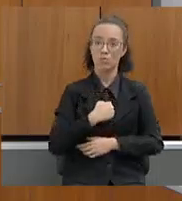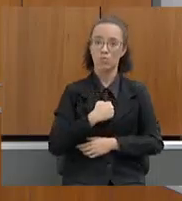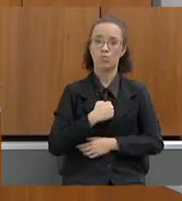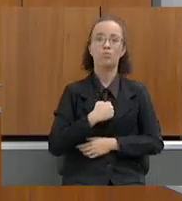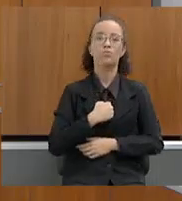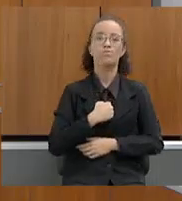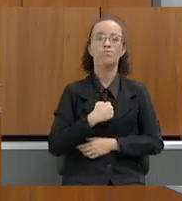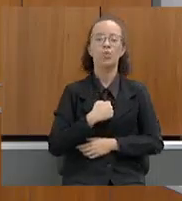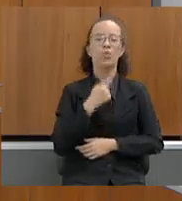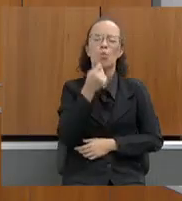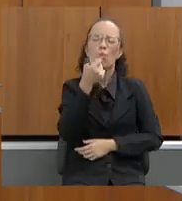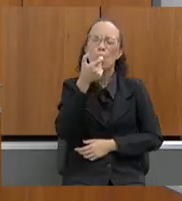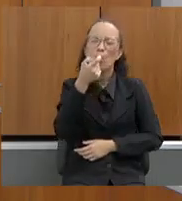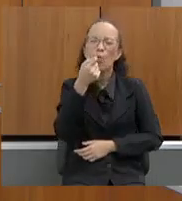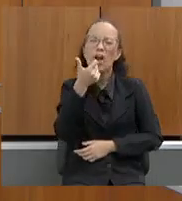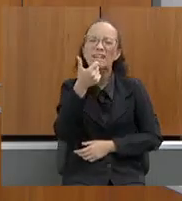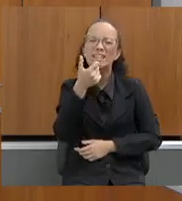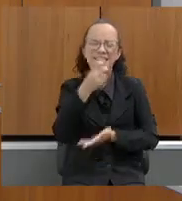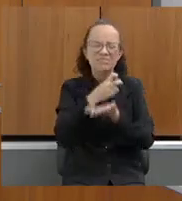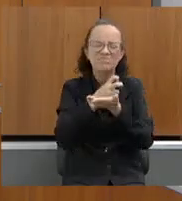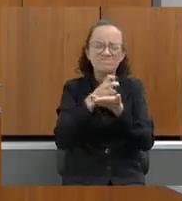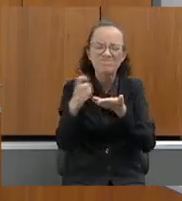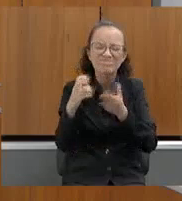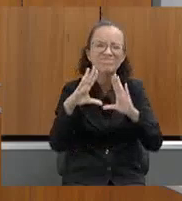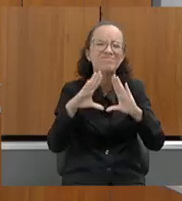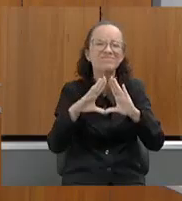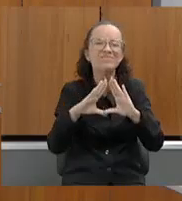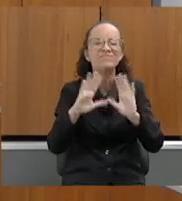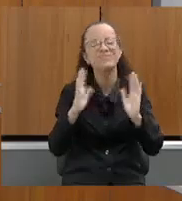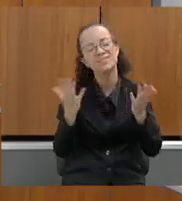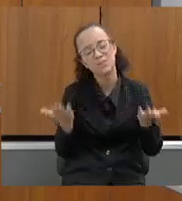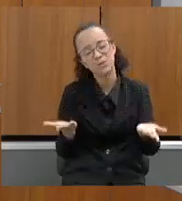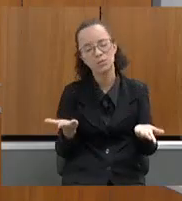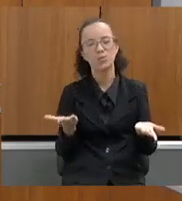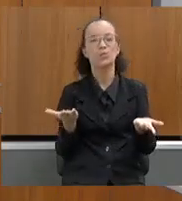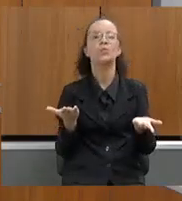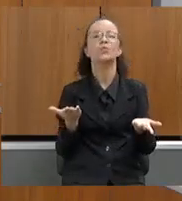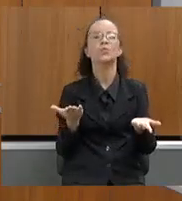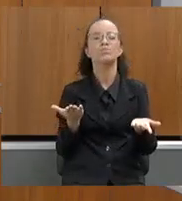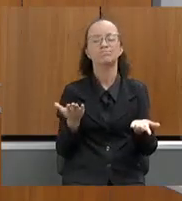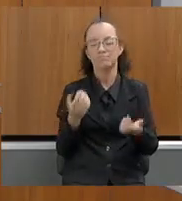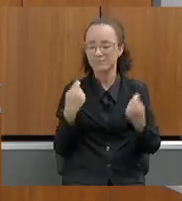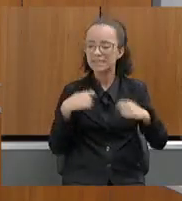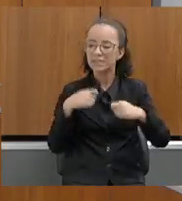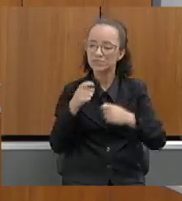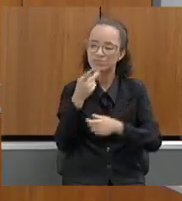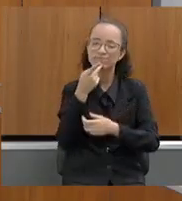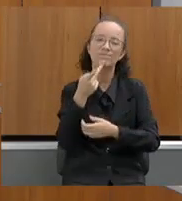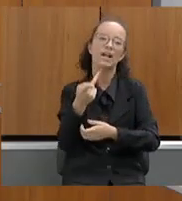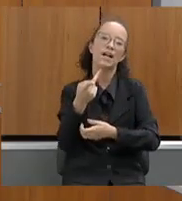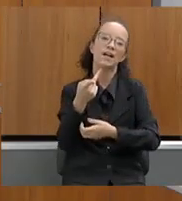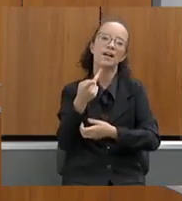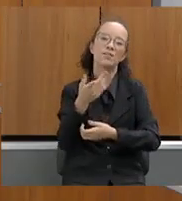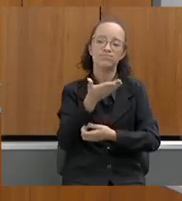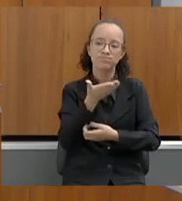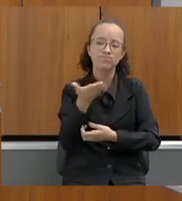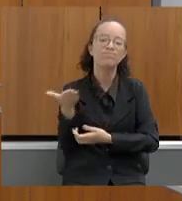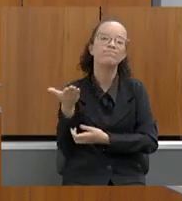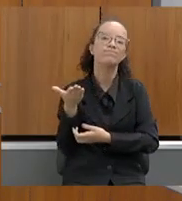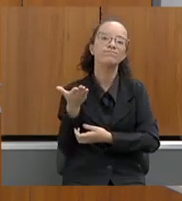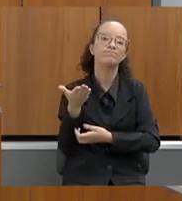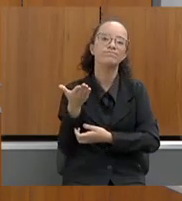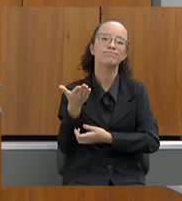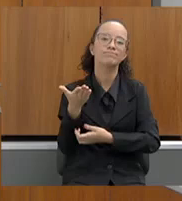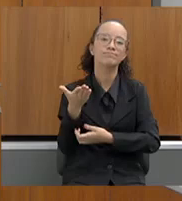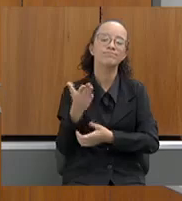de despedida da casa, então, fica aqui essa manifestação necessária, antes que a